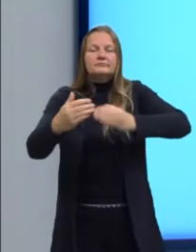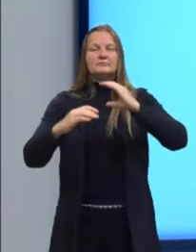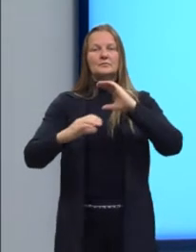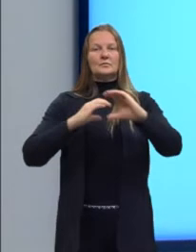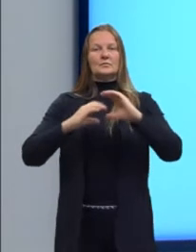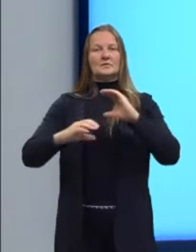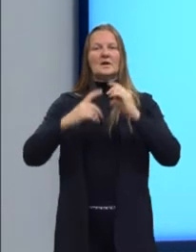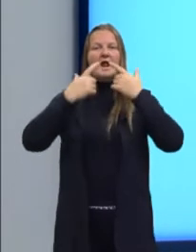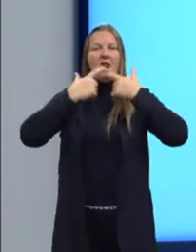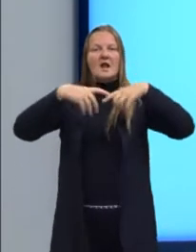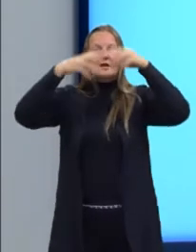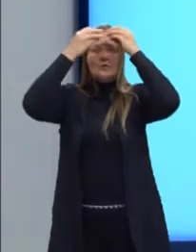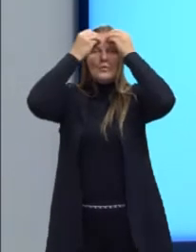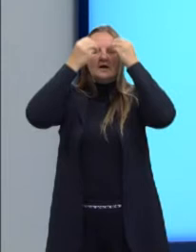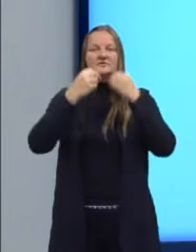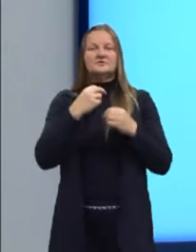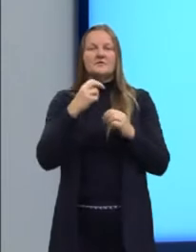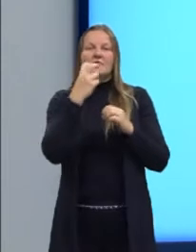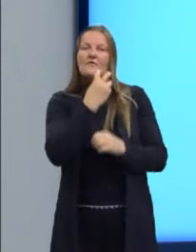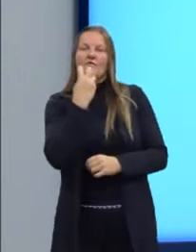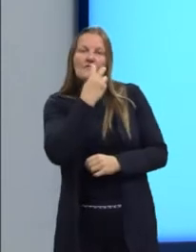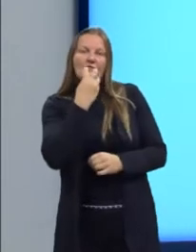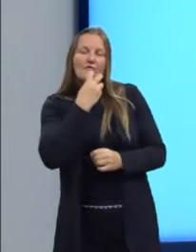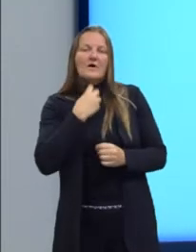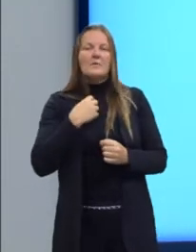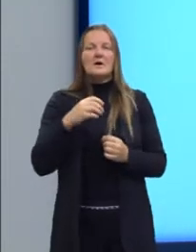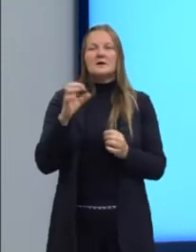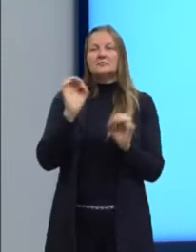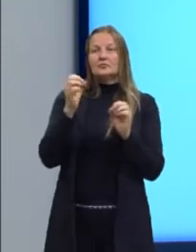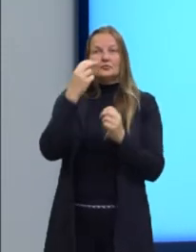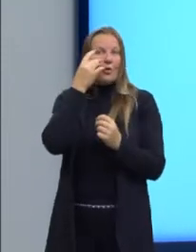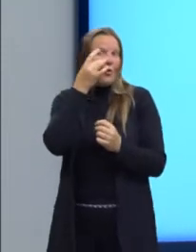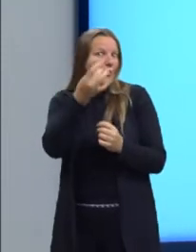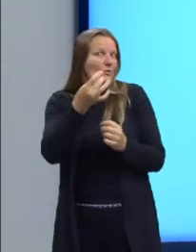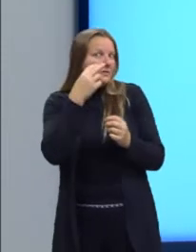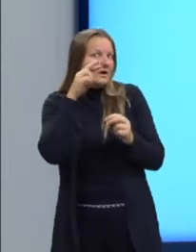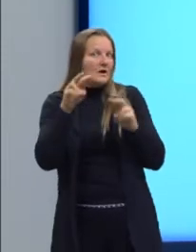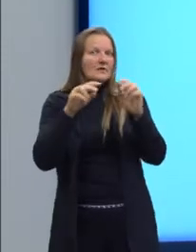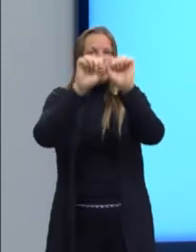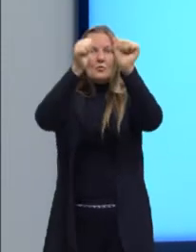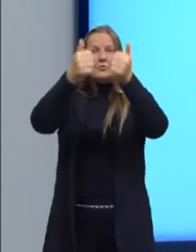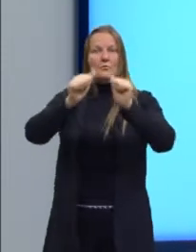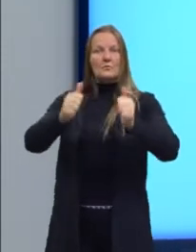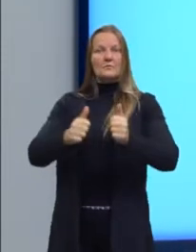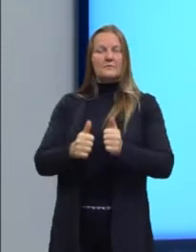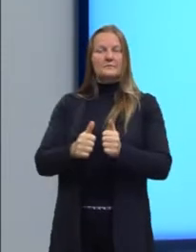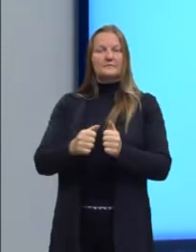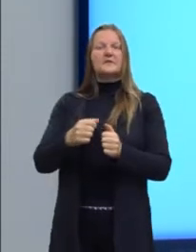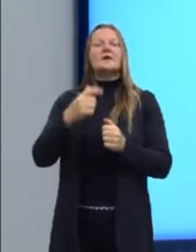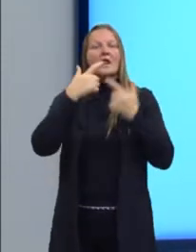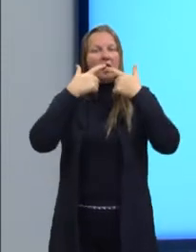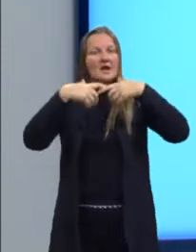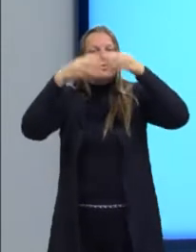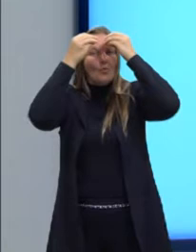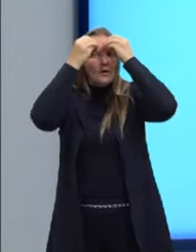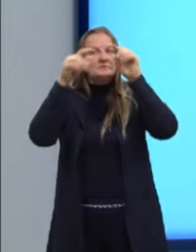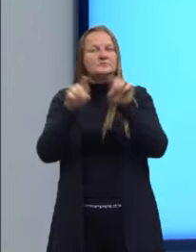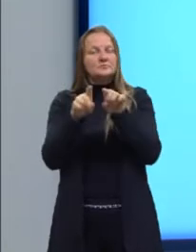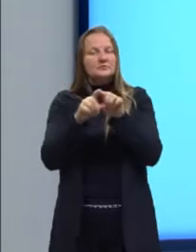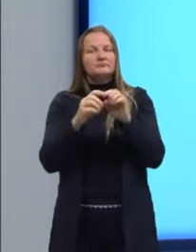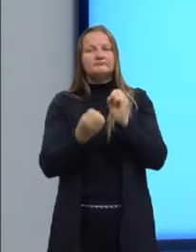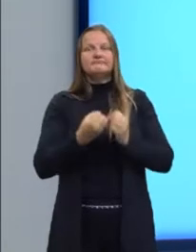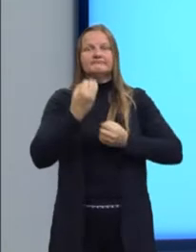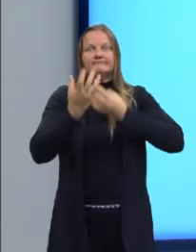de linguagens. Linguagens verbais, linguagens não verbais. Uma imagem que é uma linguagem. É a